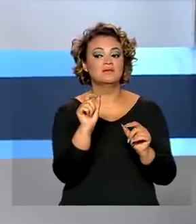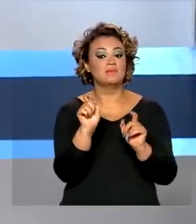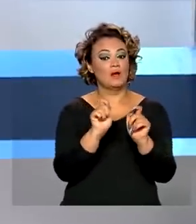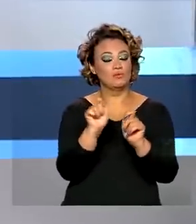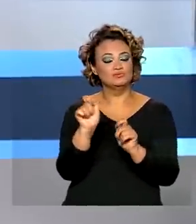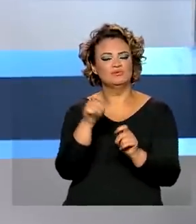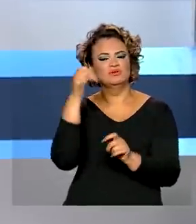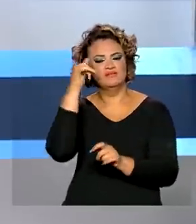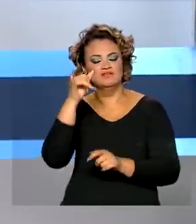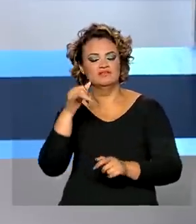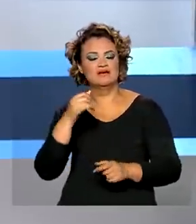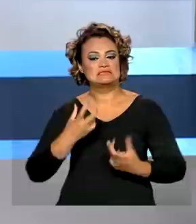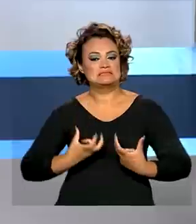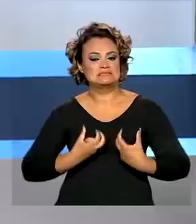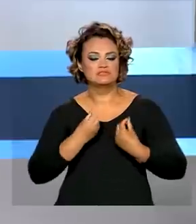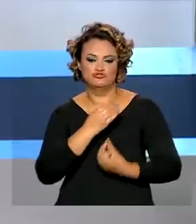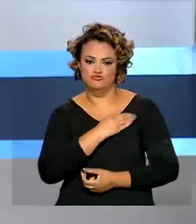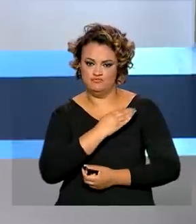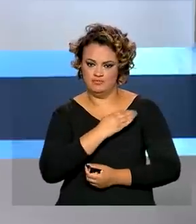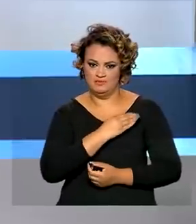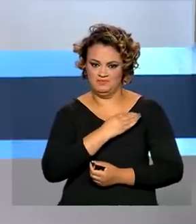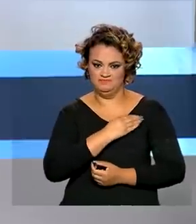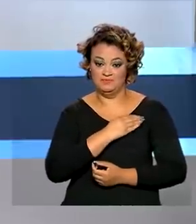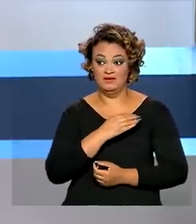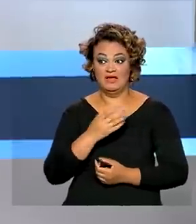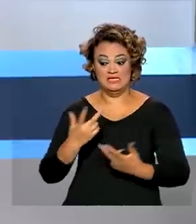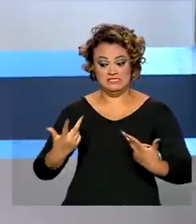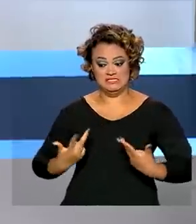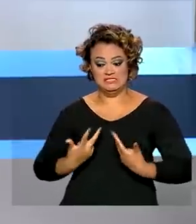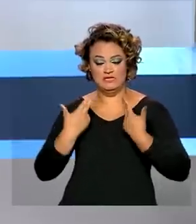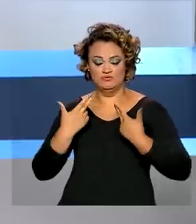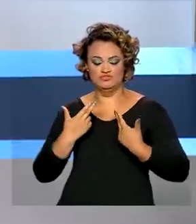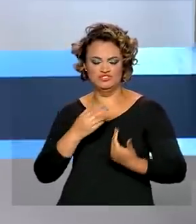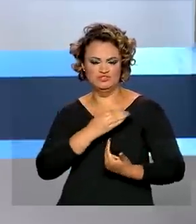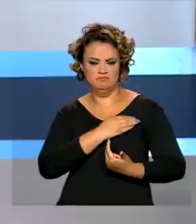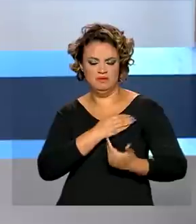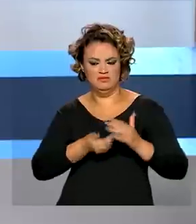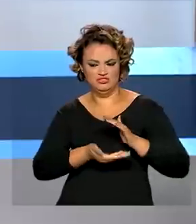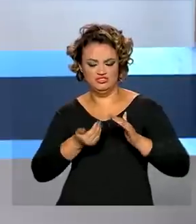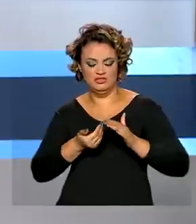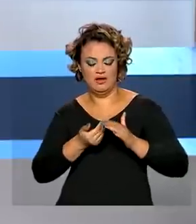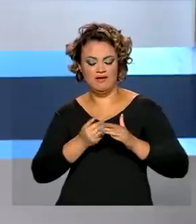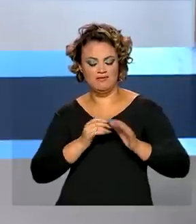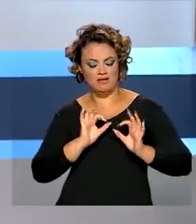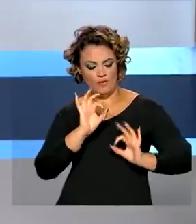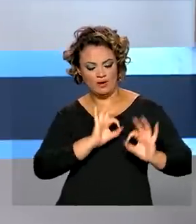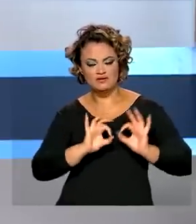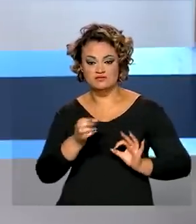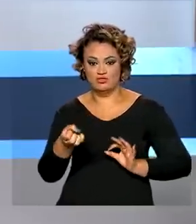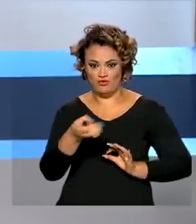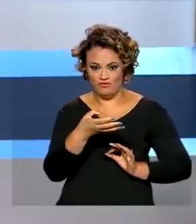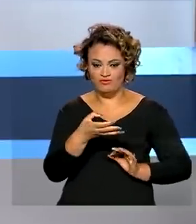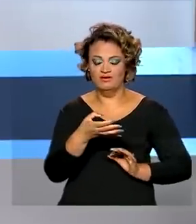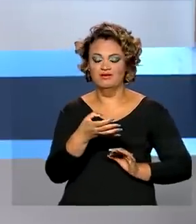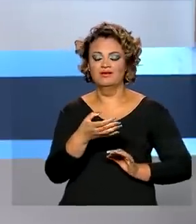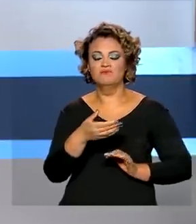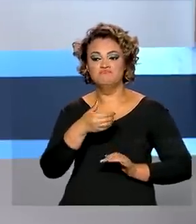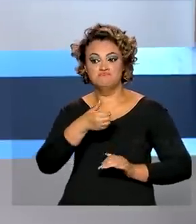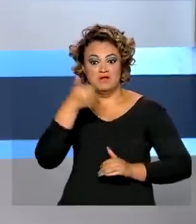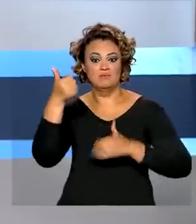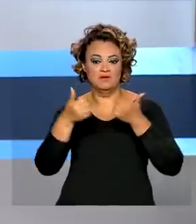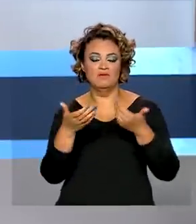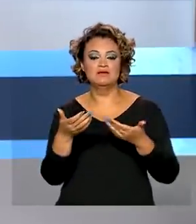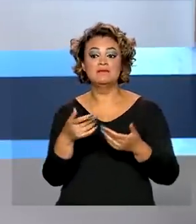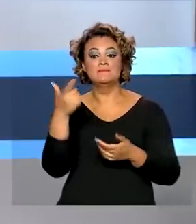controle do câncer de mama. O número de cirurgias de reconstrução da mama será ampliado e o aplicativo Caixa Tem vai